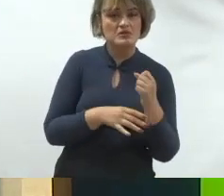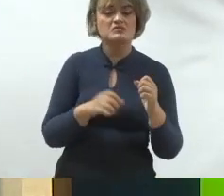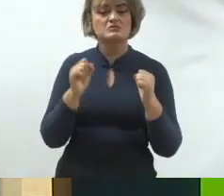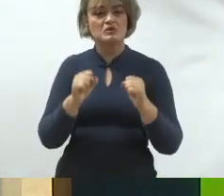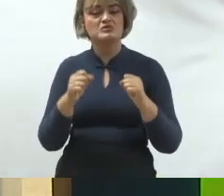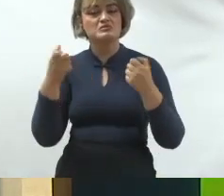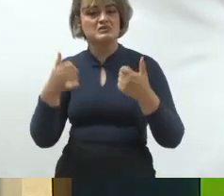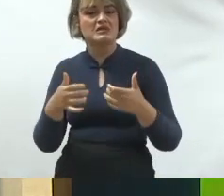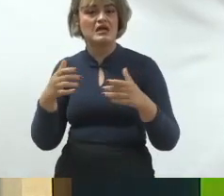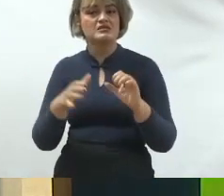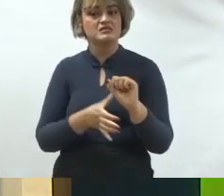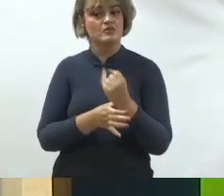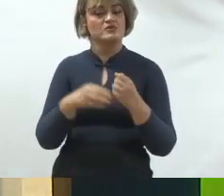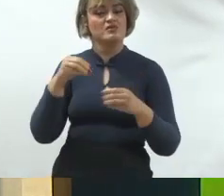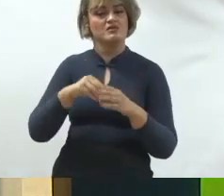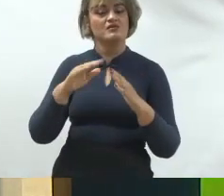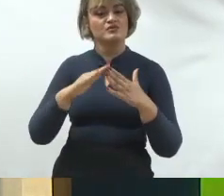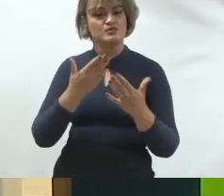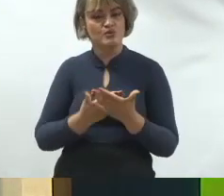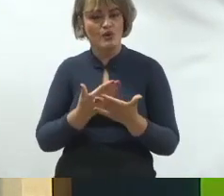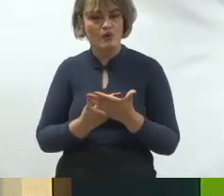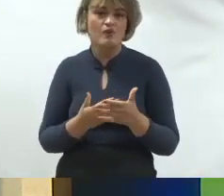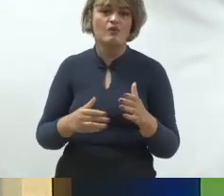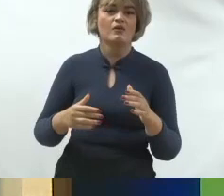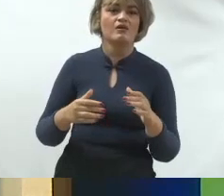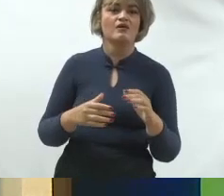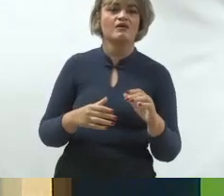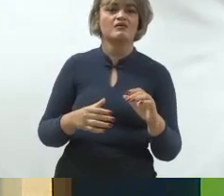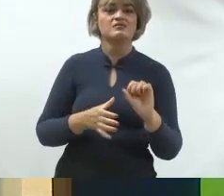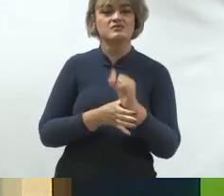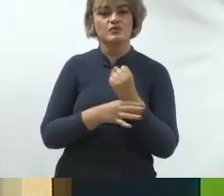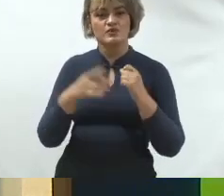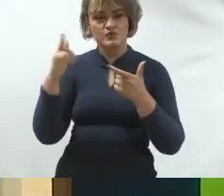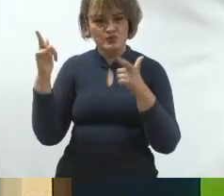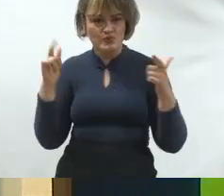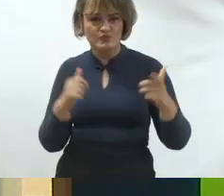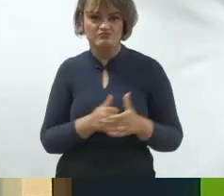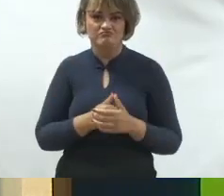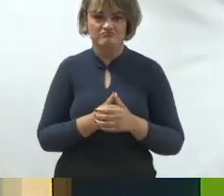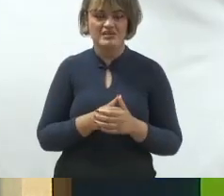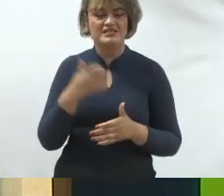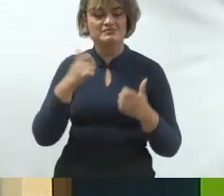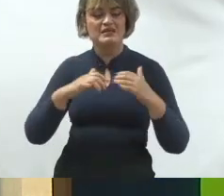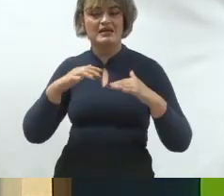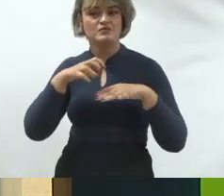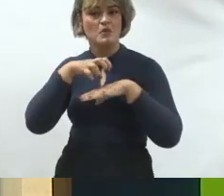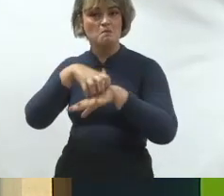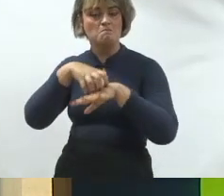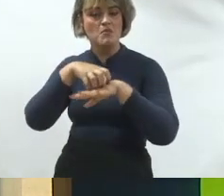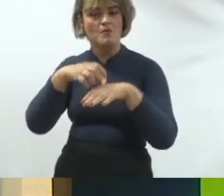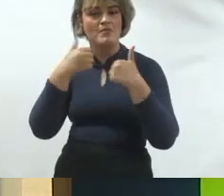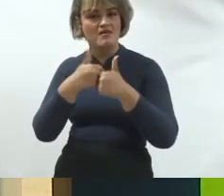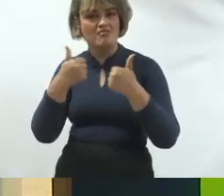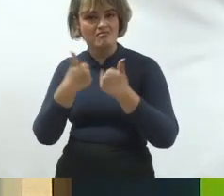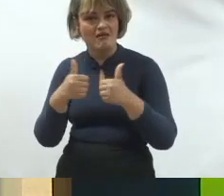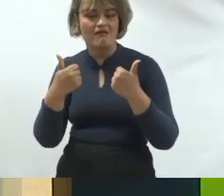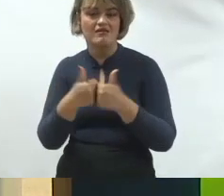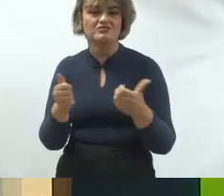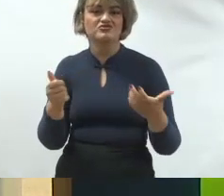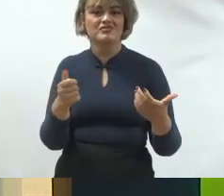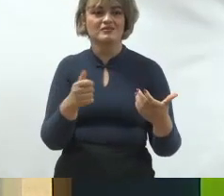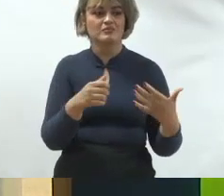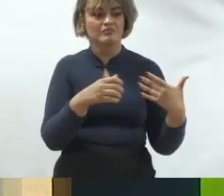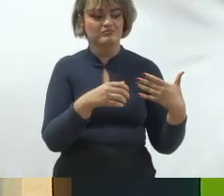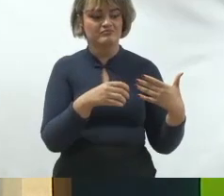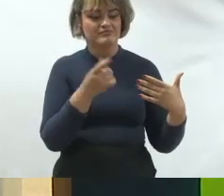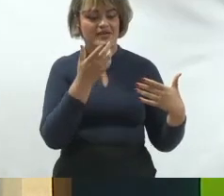de segurança nas escolas, o que falta de segurança no caminho dos alunos. Então, pode falar de mobilidade, a questão da falta de transporte escolar para levar esses